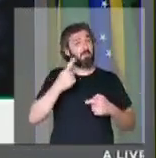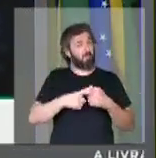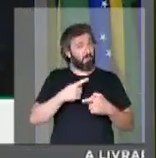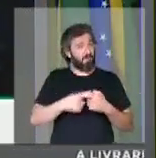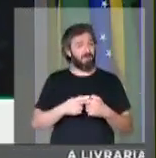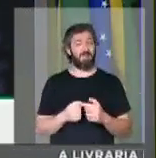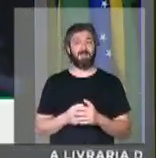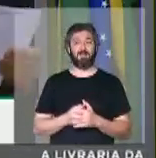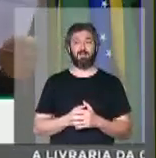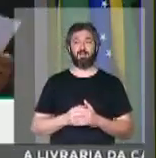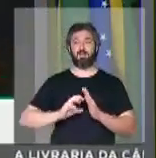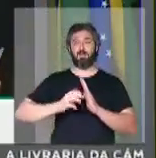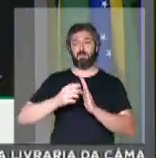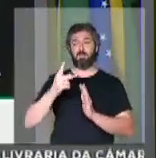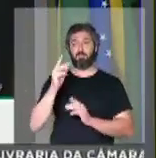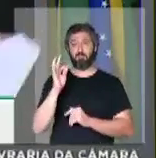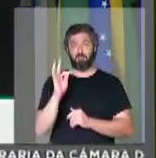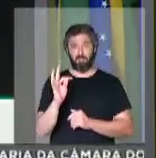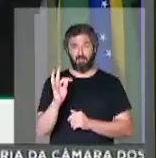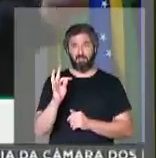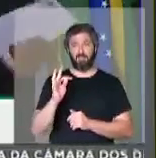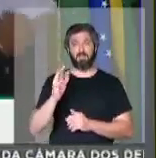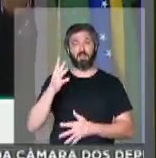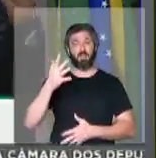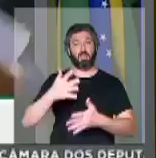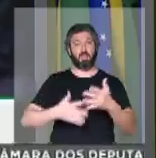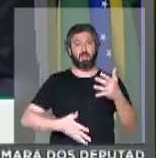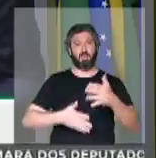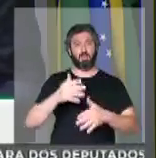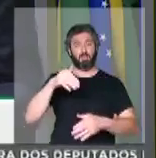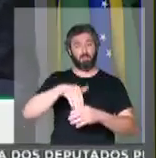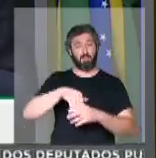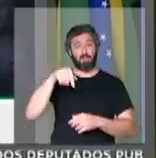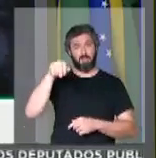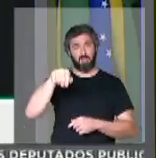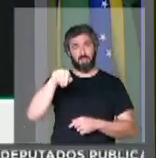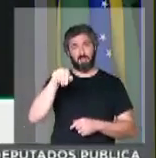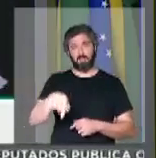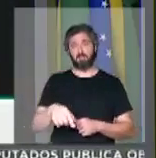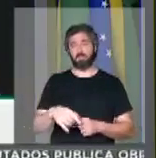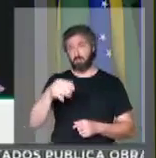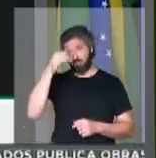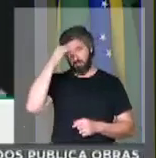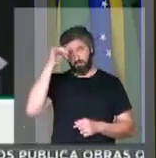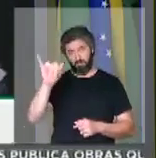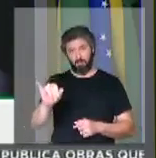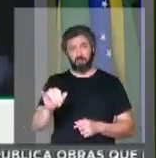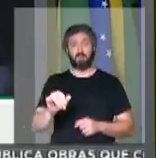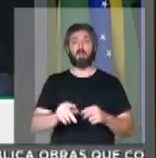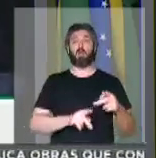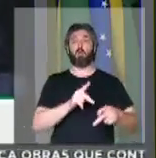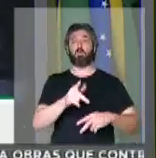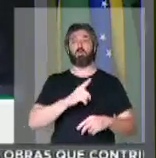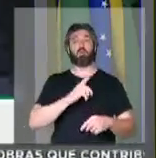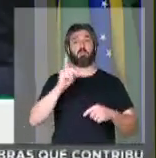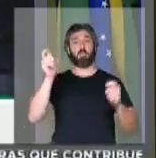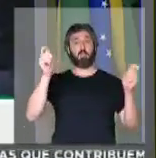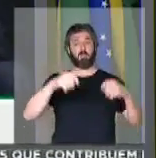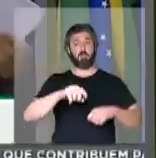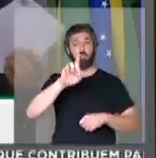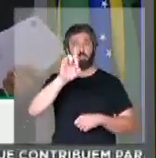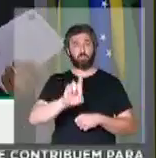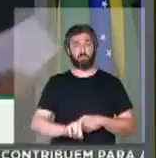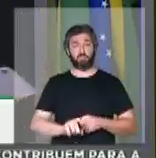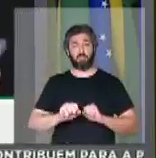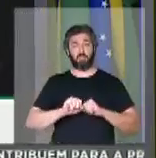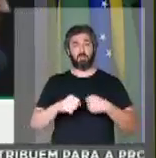porquê do PT estar obstruindo essa votação e impedindo que o cidadão tenha a possibilidade de